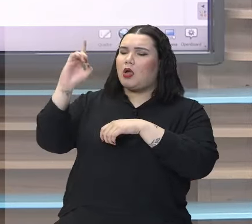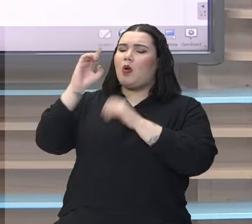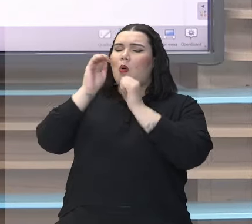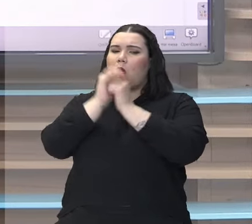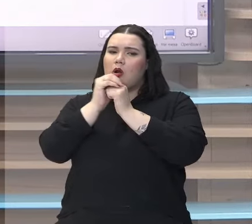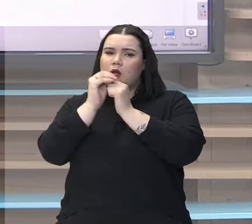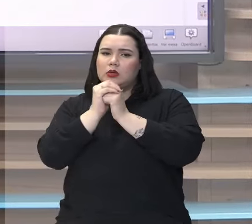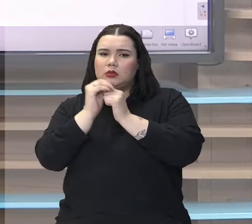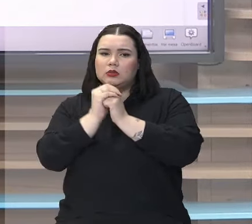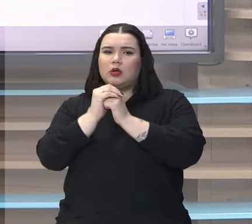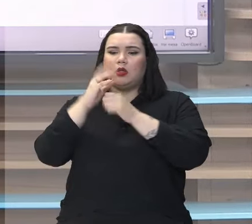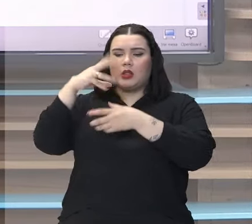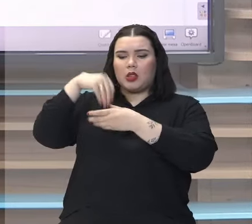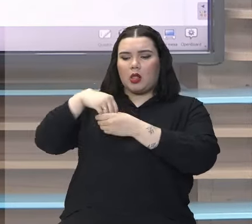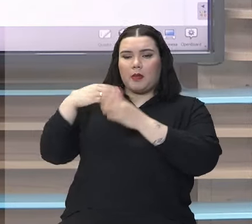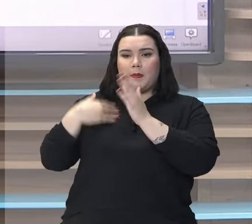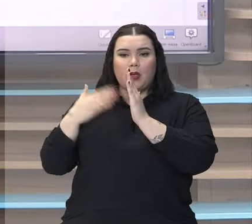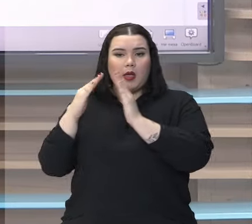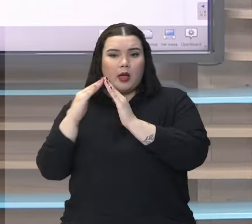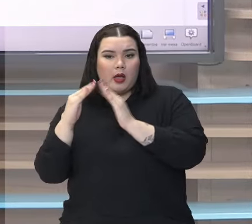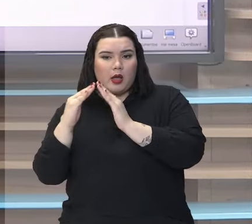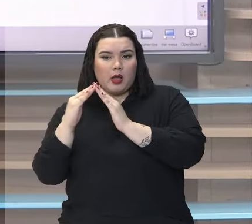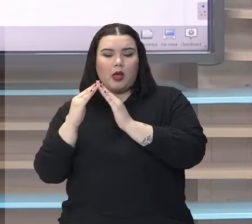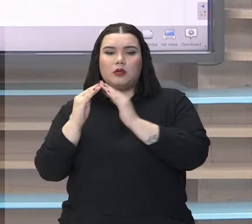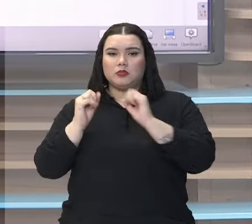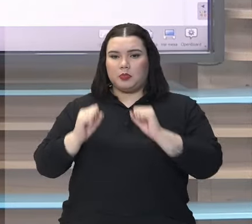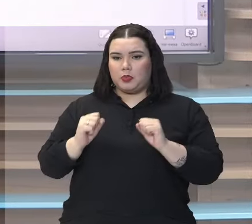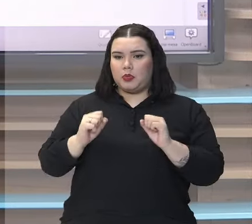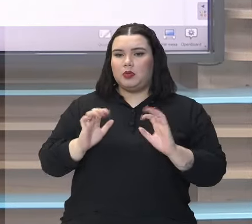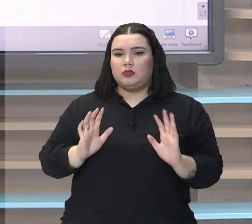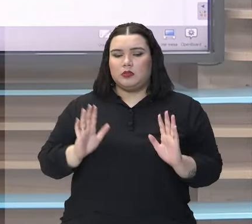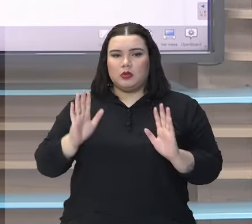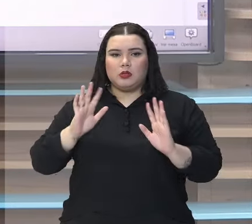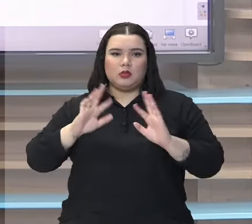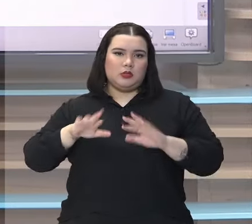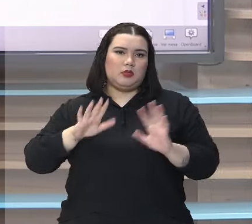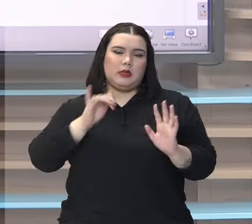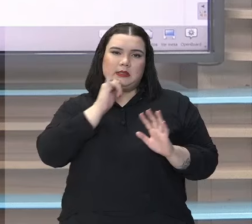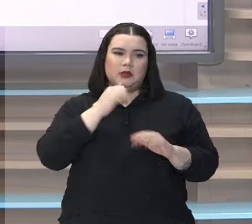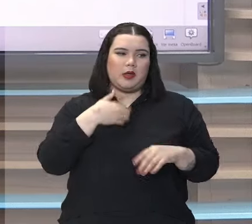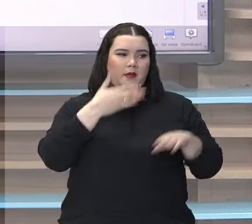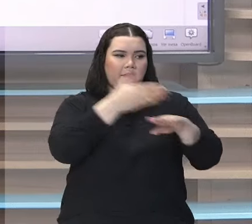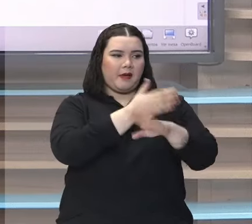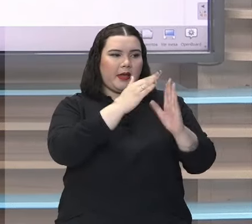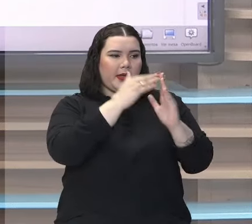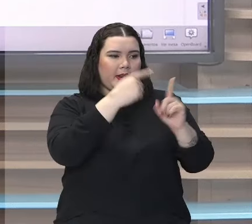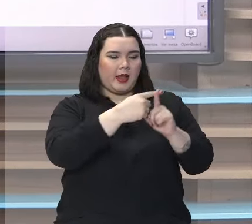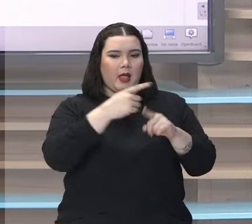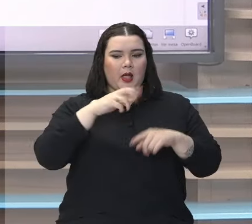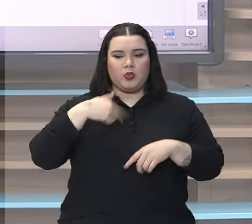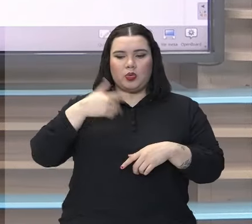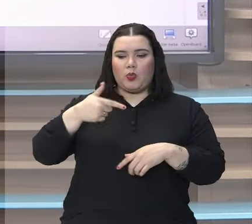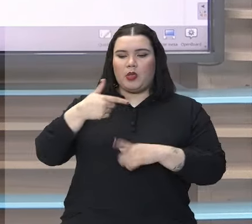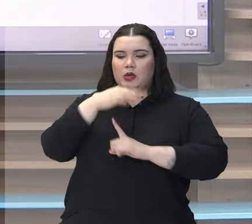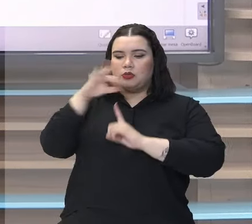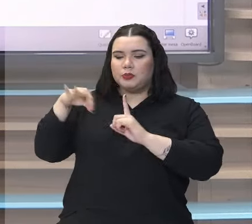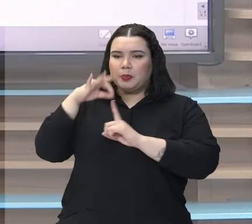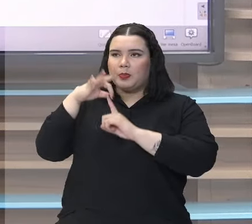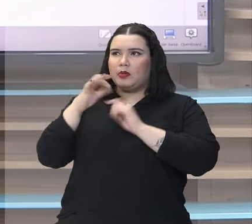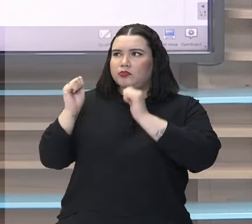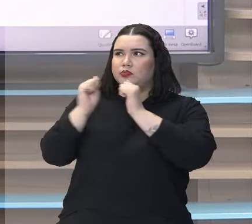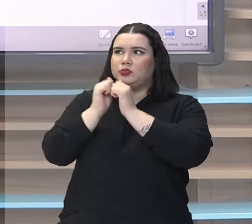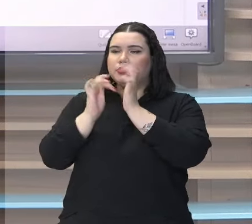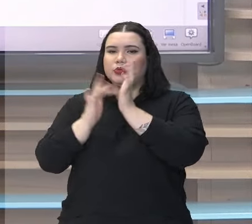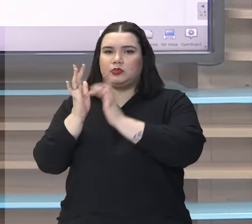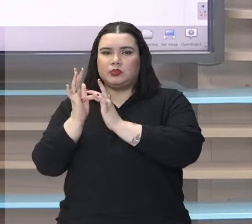Deus, lá no meu quarto. Isso não significa, se eu não for à igreja, não significa dizer que eu não sou espiritualizada. Eu tenho